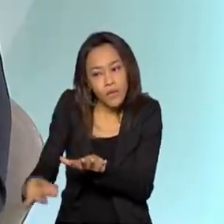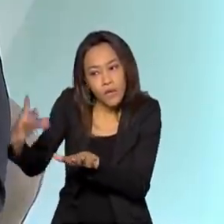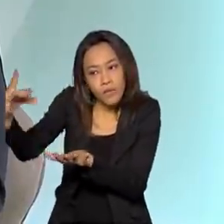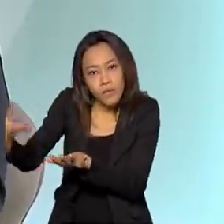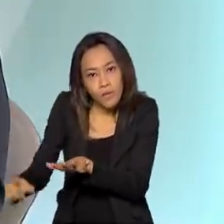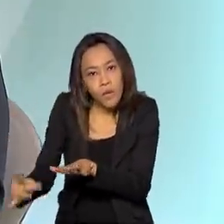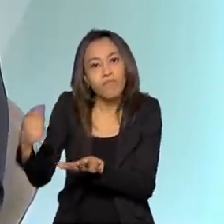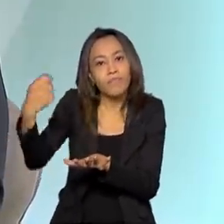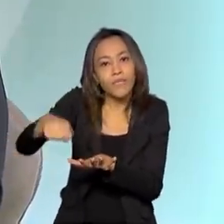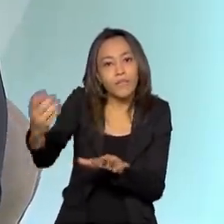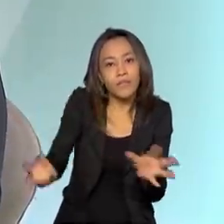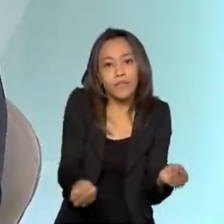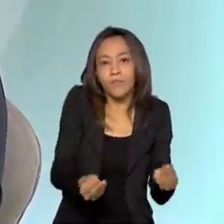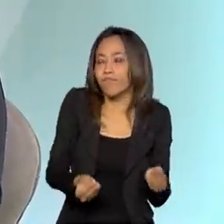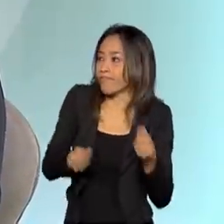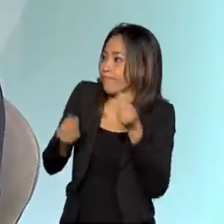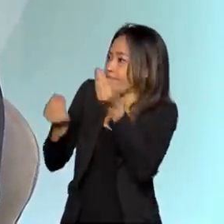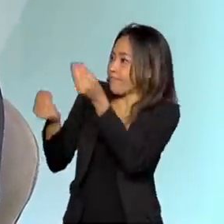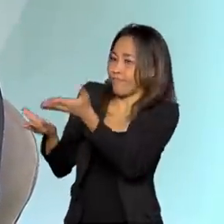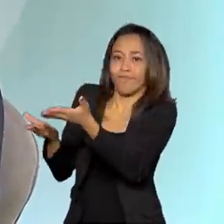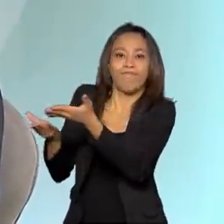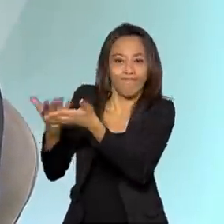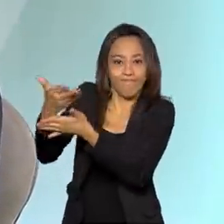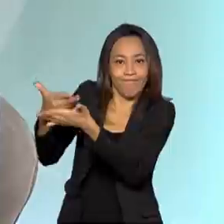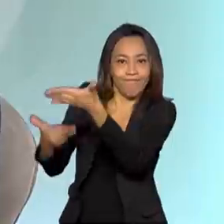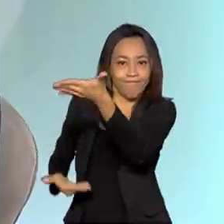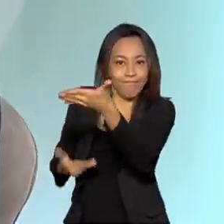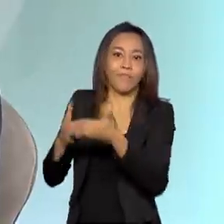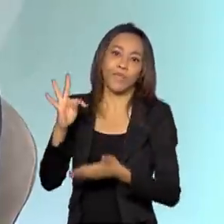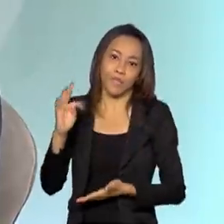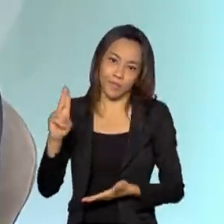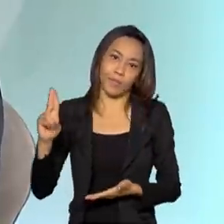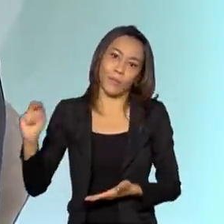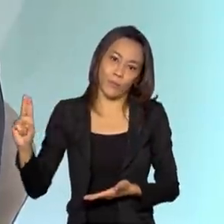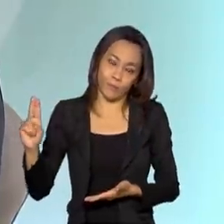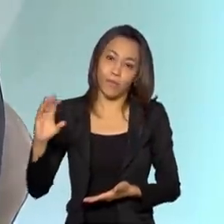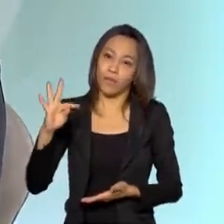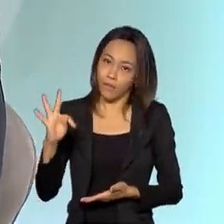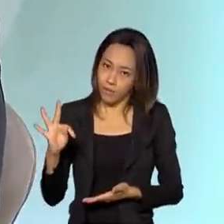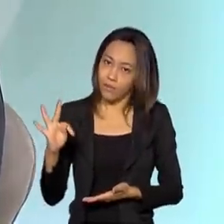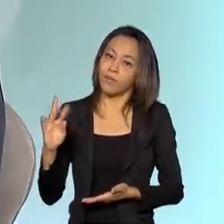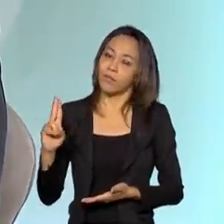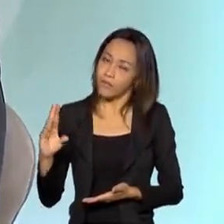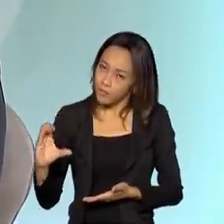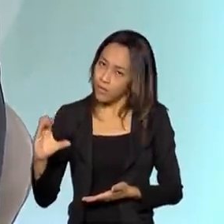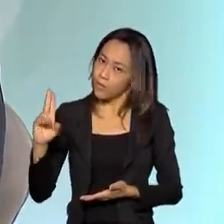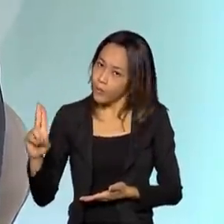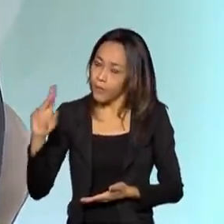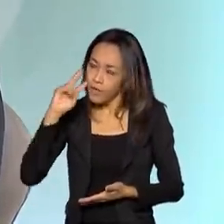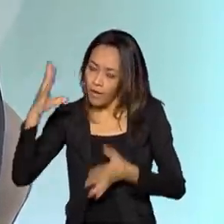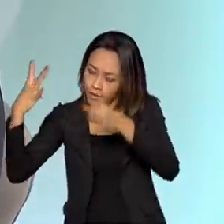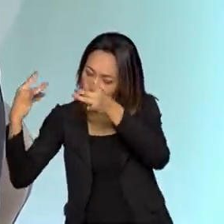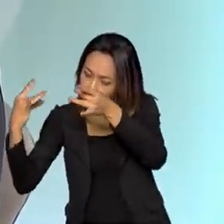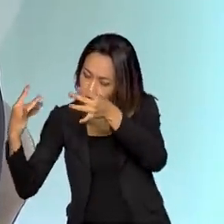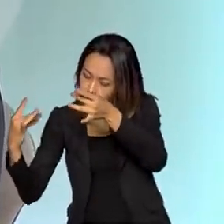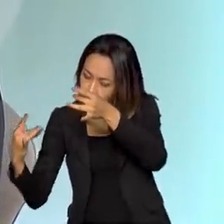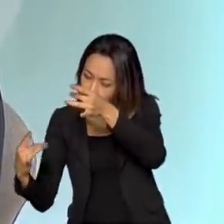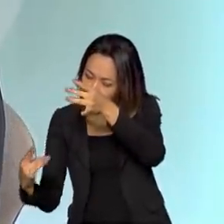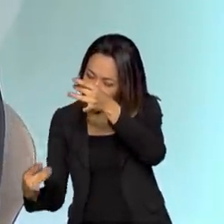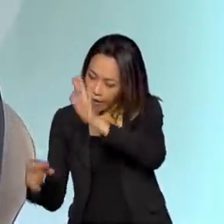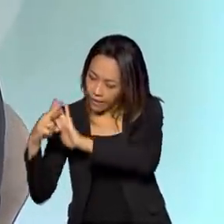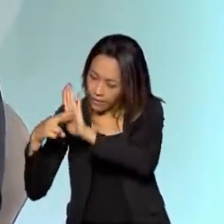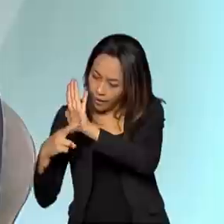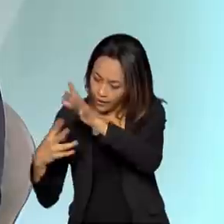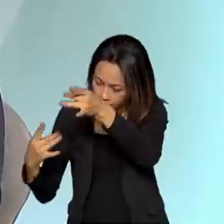ao crivo e ao escrutínio do Tribunal de Contas da União. Por isso, o tribunal vai olhar os parâmetros, editaliços, parâmetros de